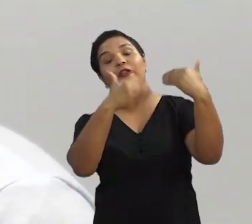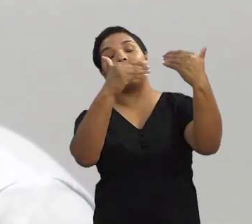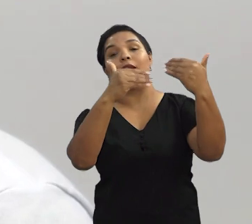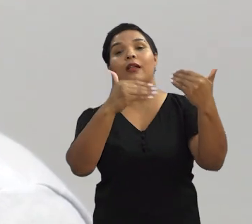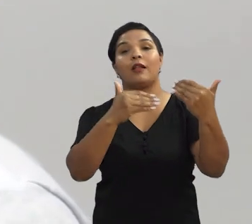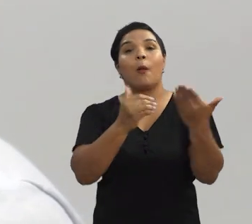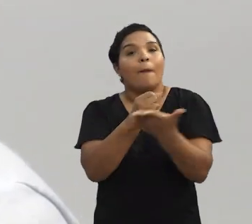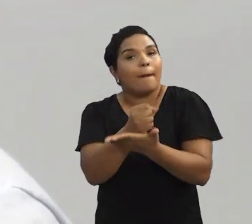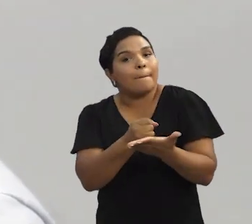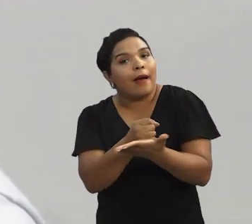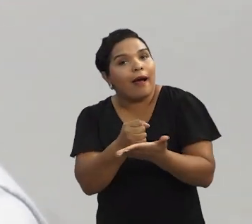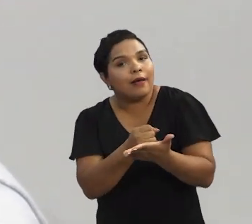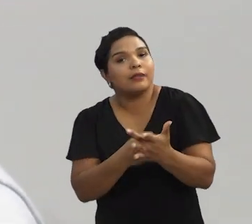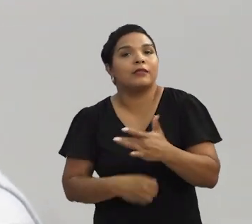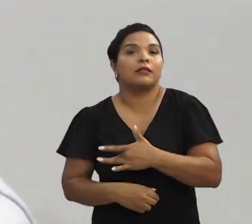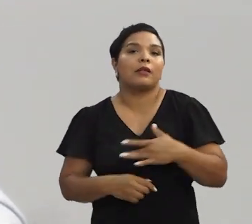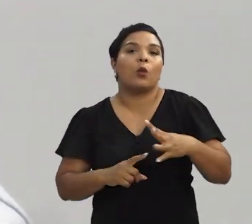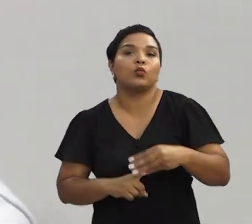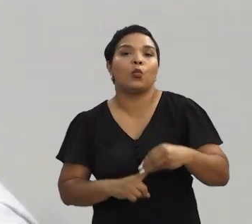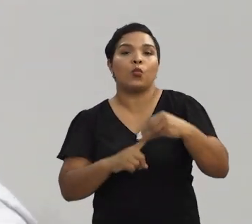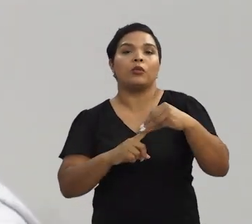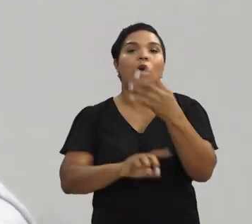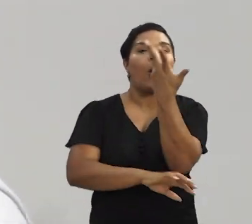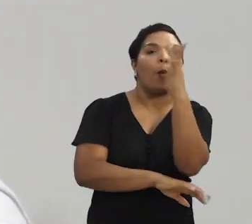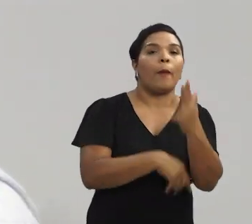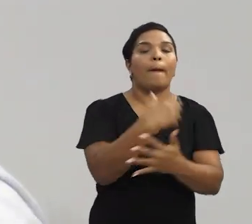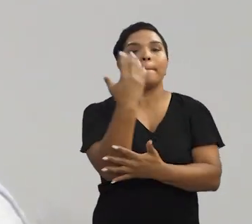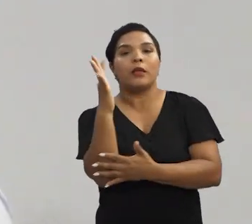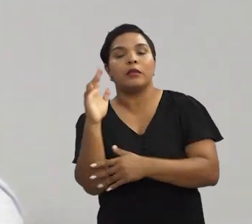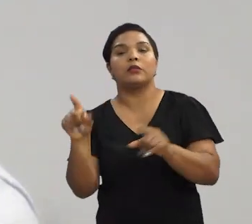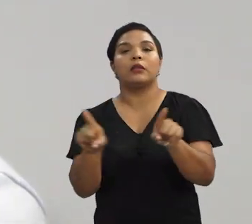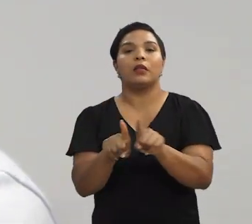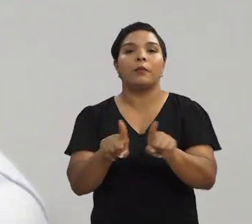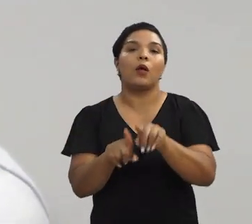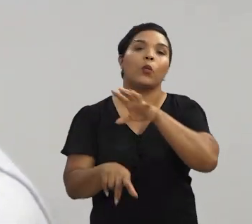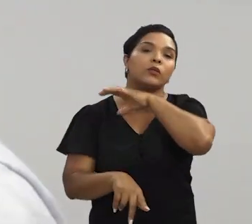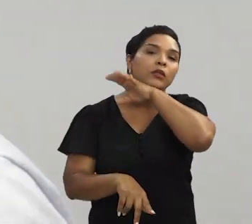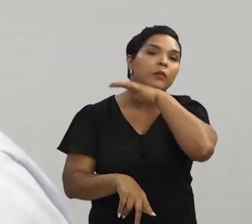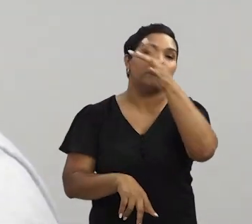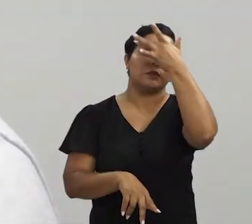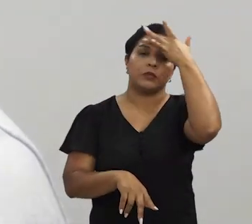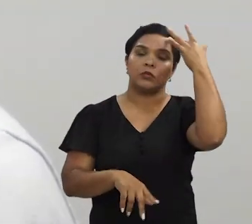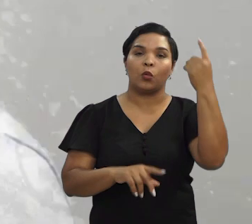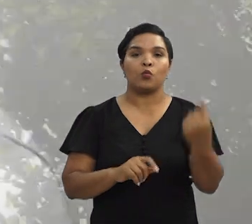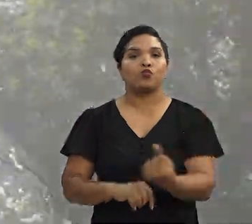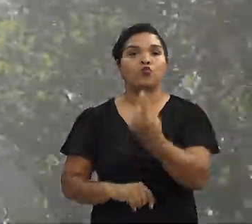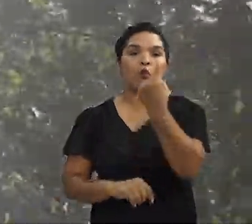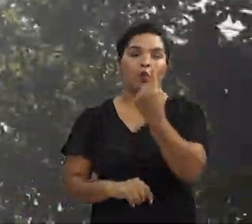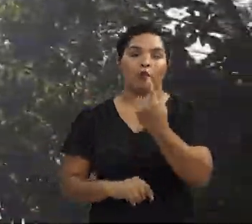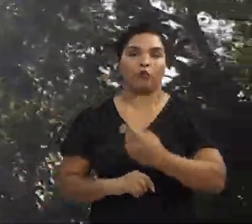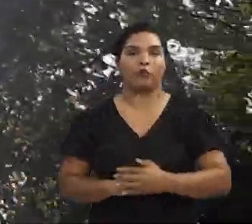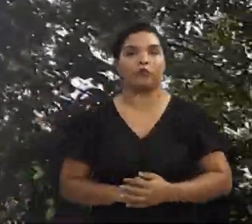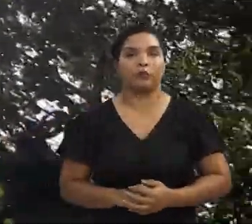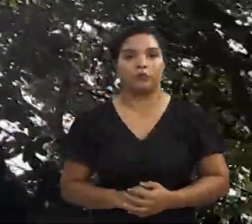uma base aí de saúde única que envolve o meio ambiente, os humanos e os animais como um só.